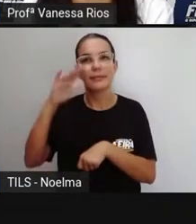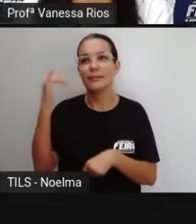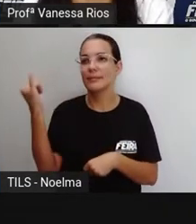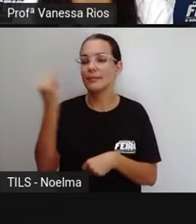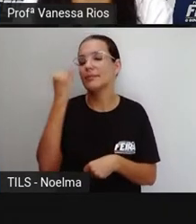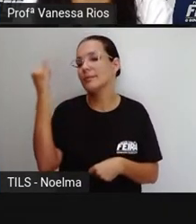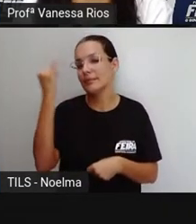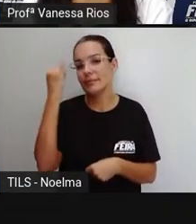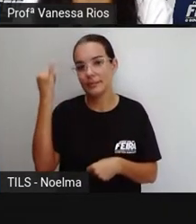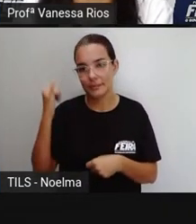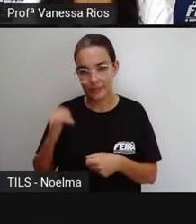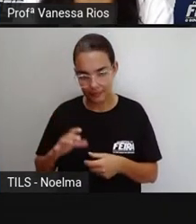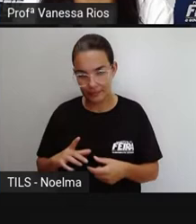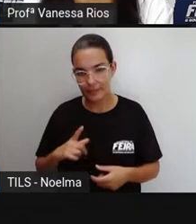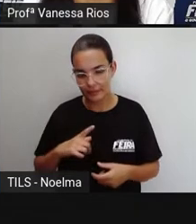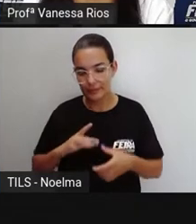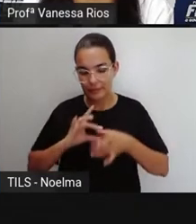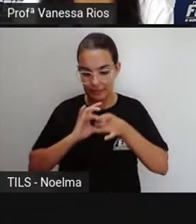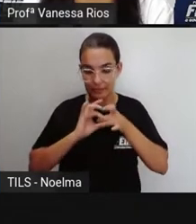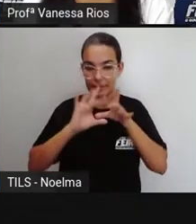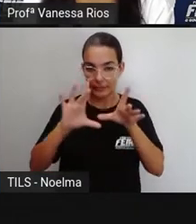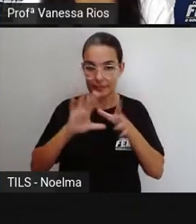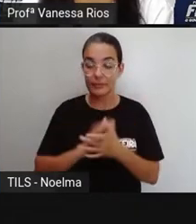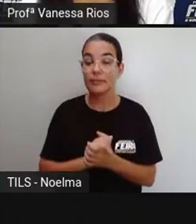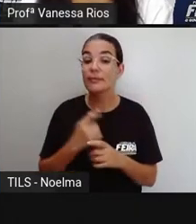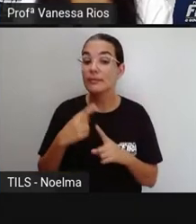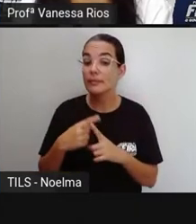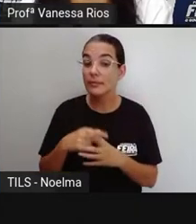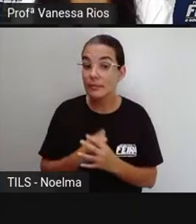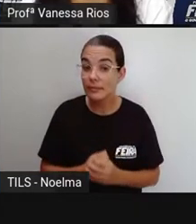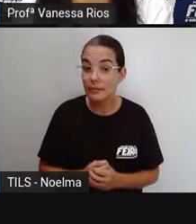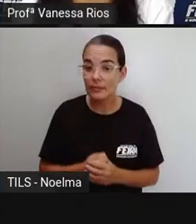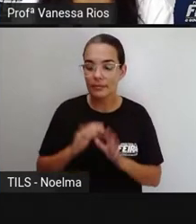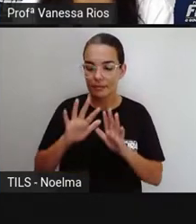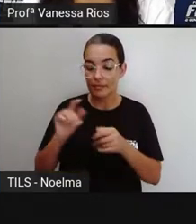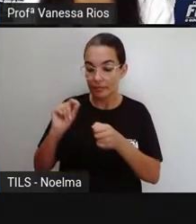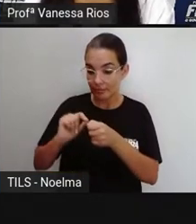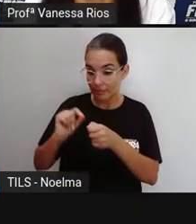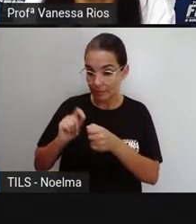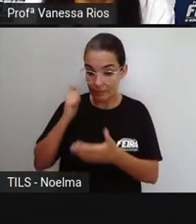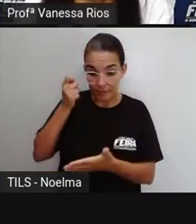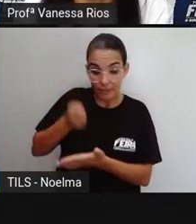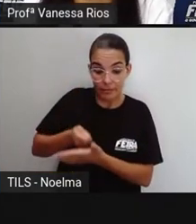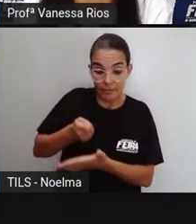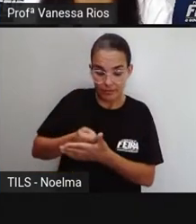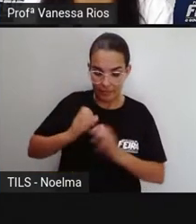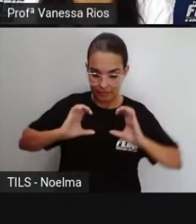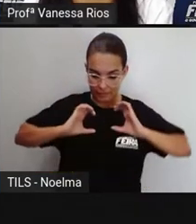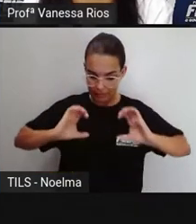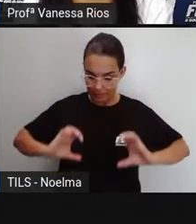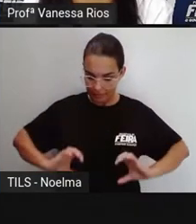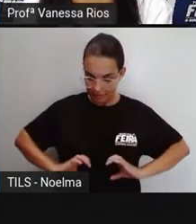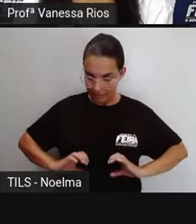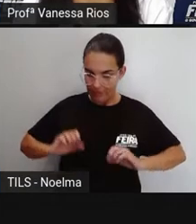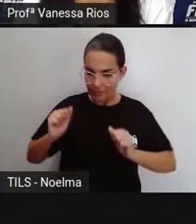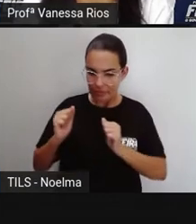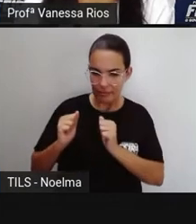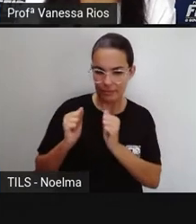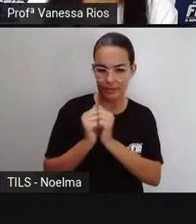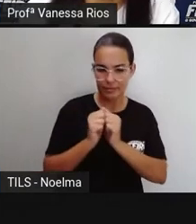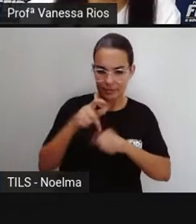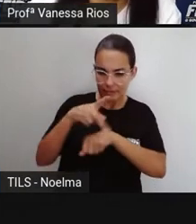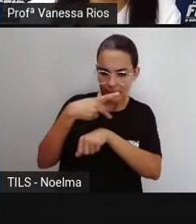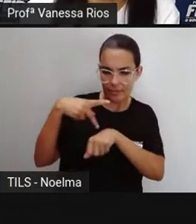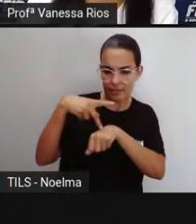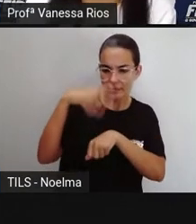em relação à democracia. Mas exercer cidadania e participar da democracia em nosso país está